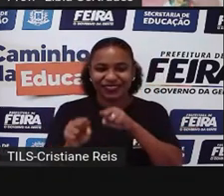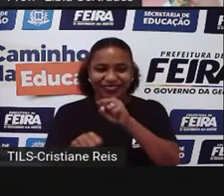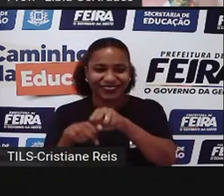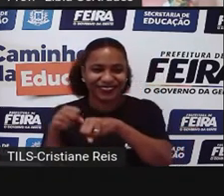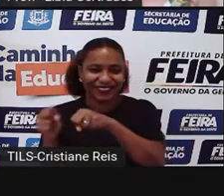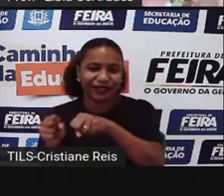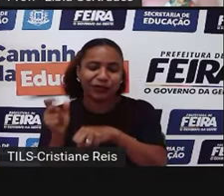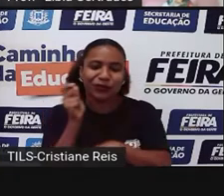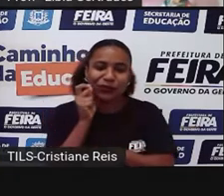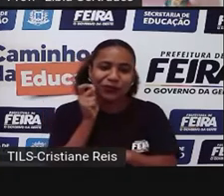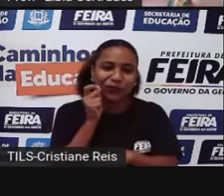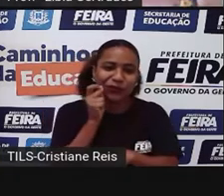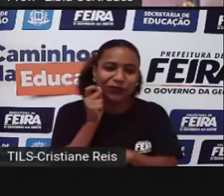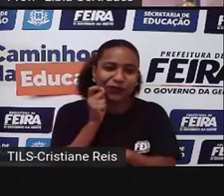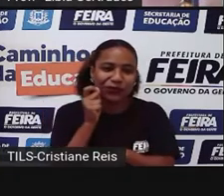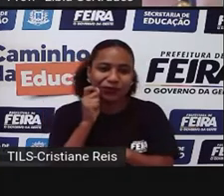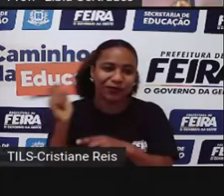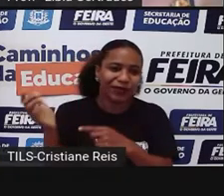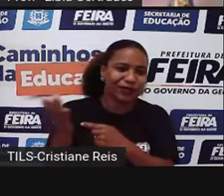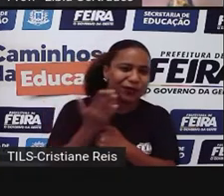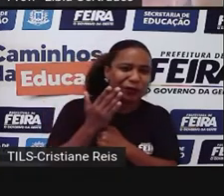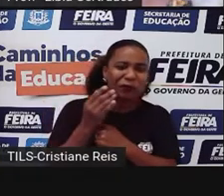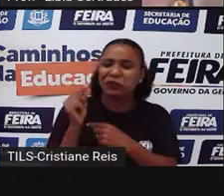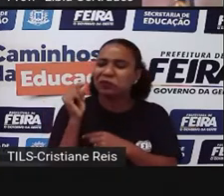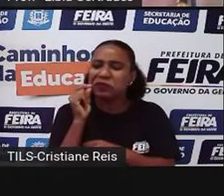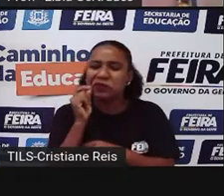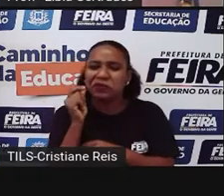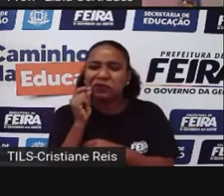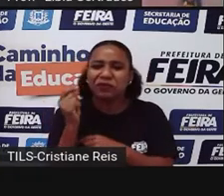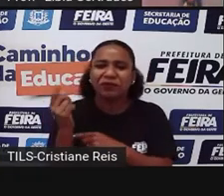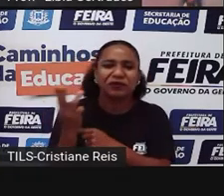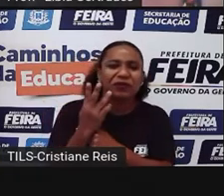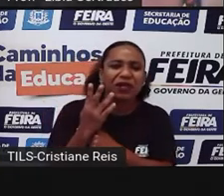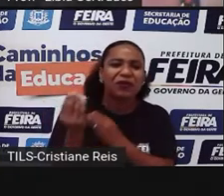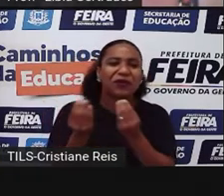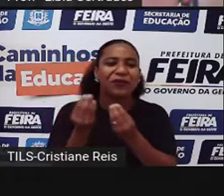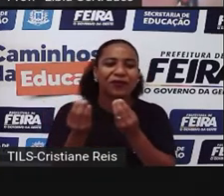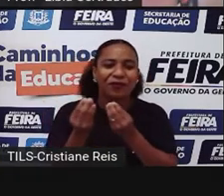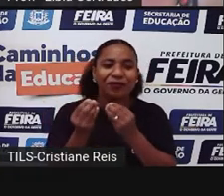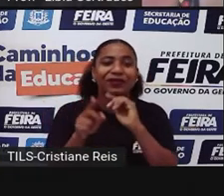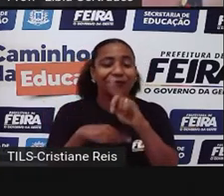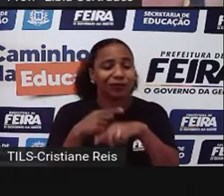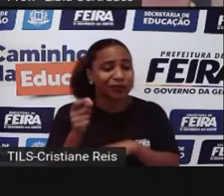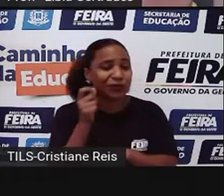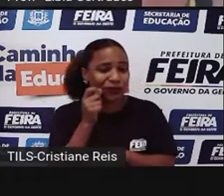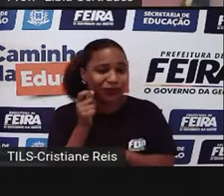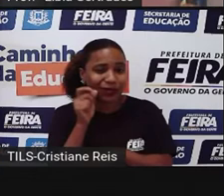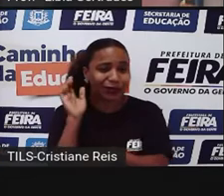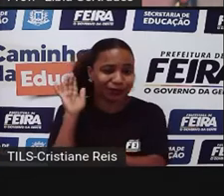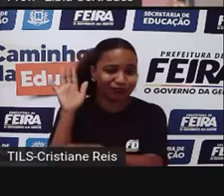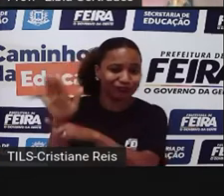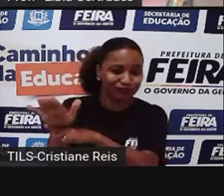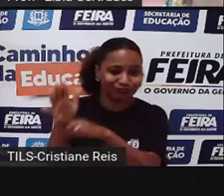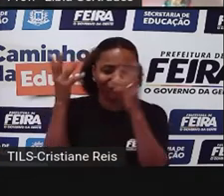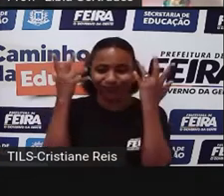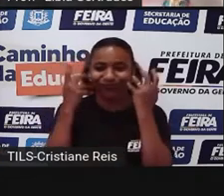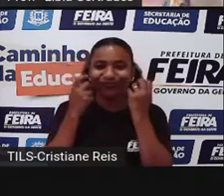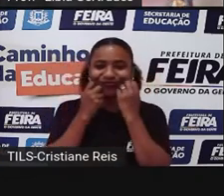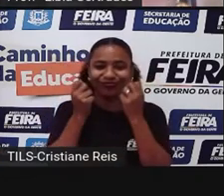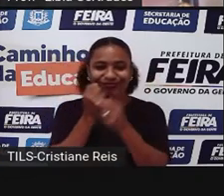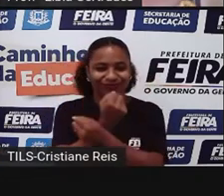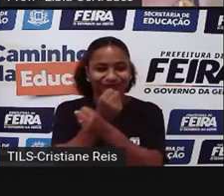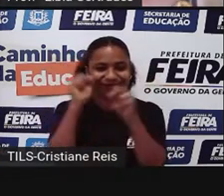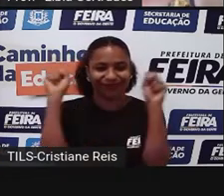E o Leão, você me ajudar tão pequenininho. E depois, mais adiante, foi provado que realmente ele ajudou o Leão, numa situação